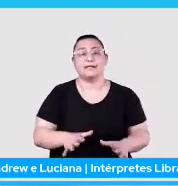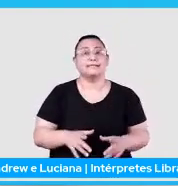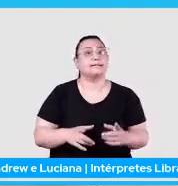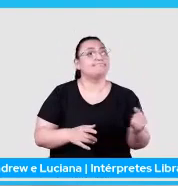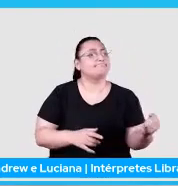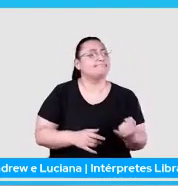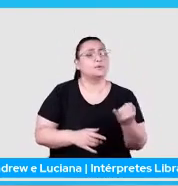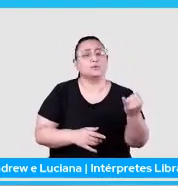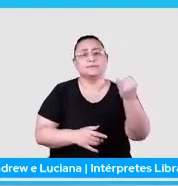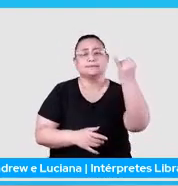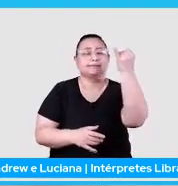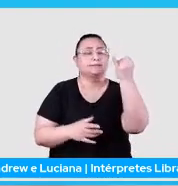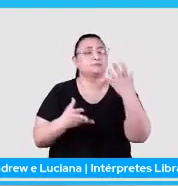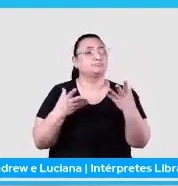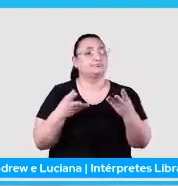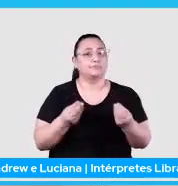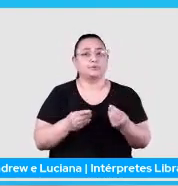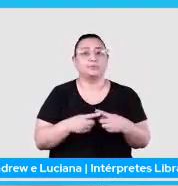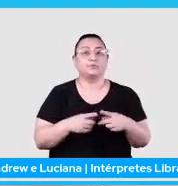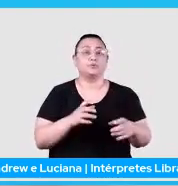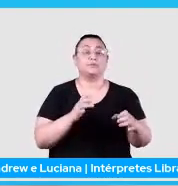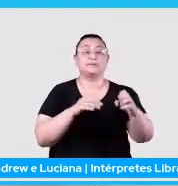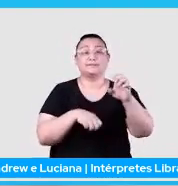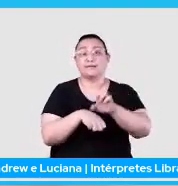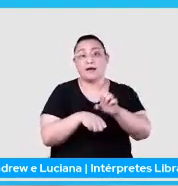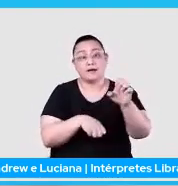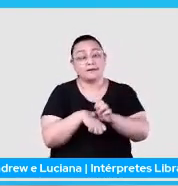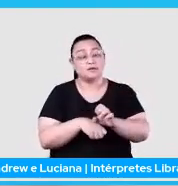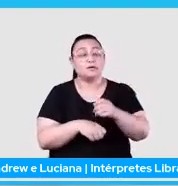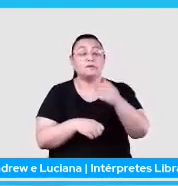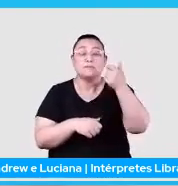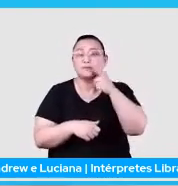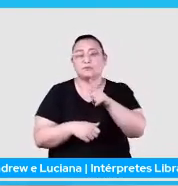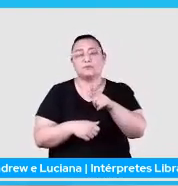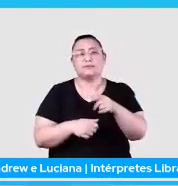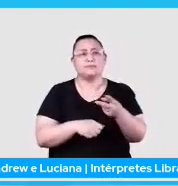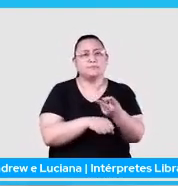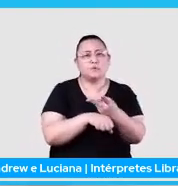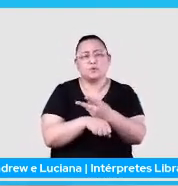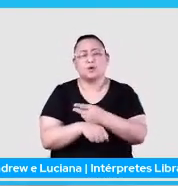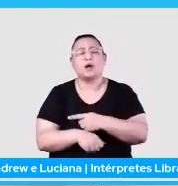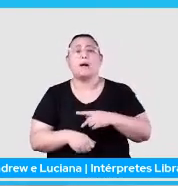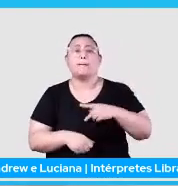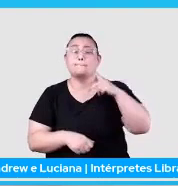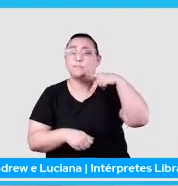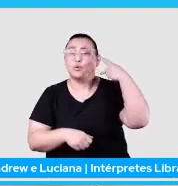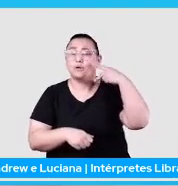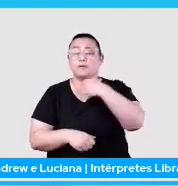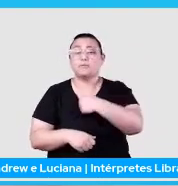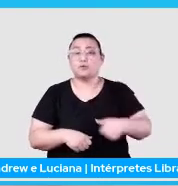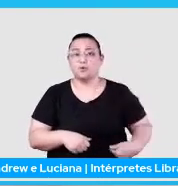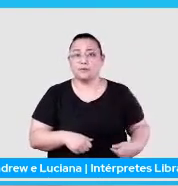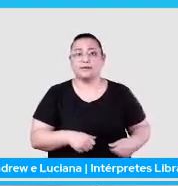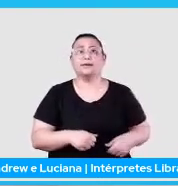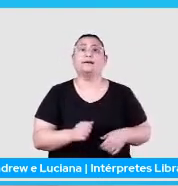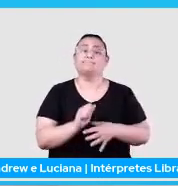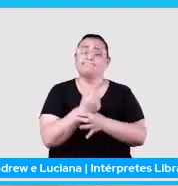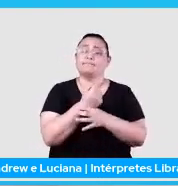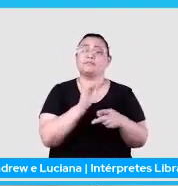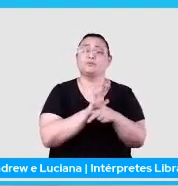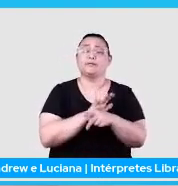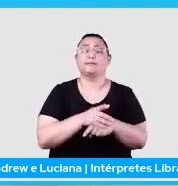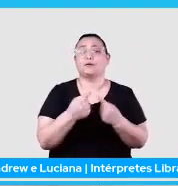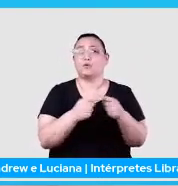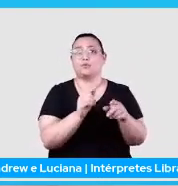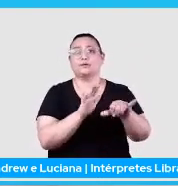importância para o Estado, para que eles consigam aplicar políticas públicas eficientes no combate à criminalidade, né?